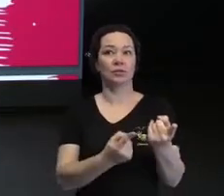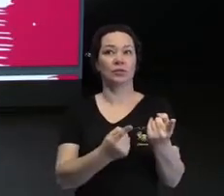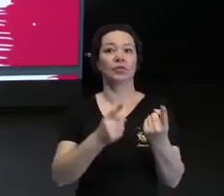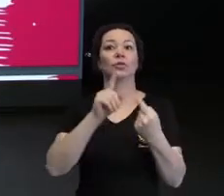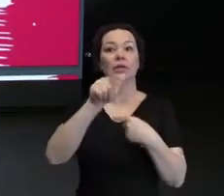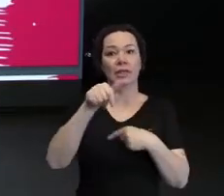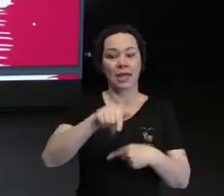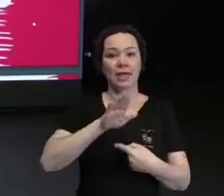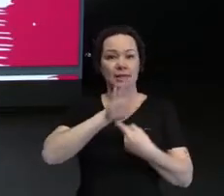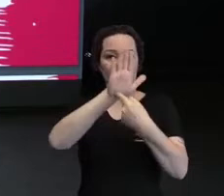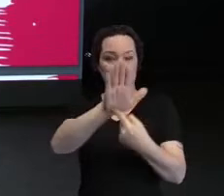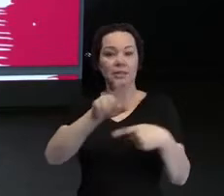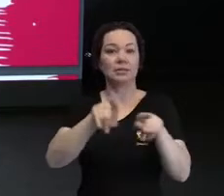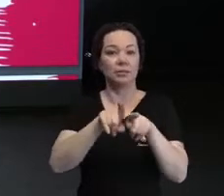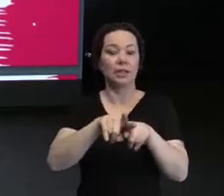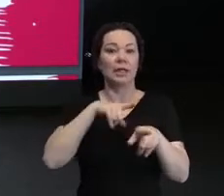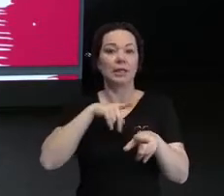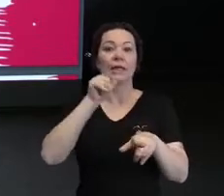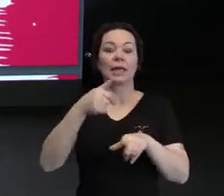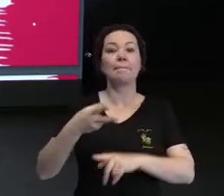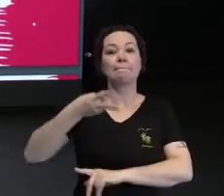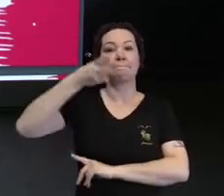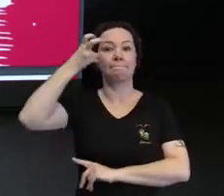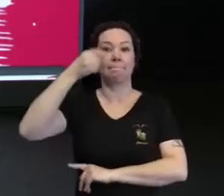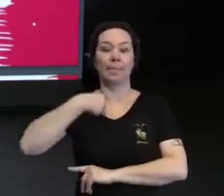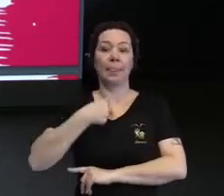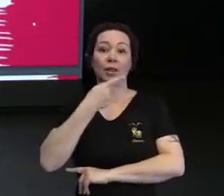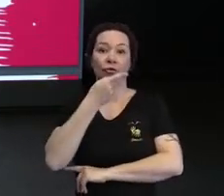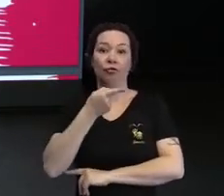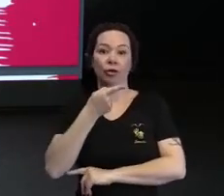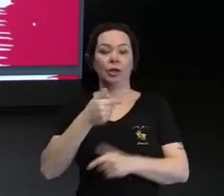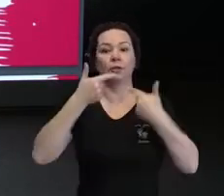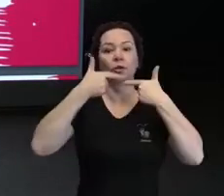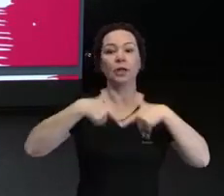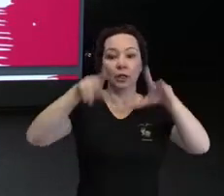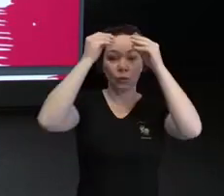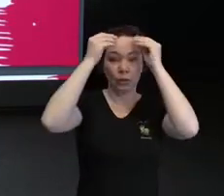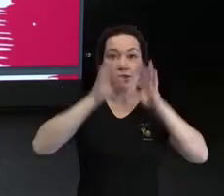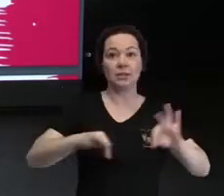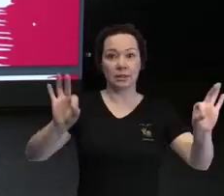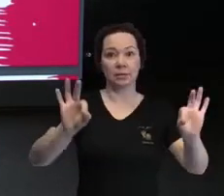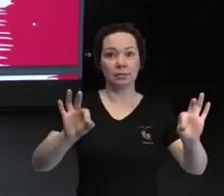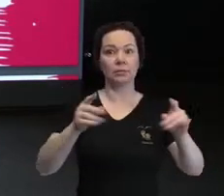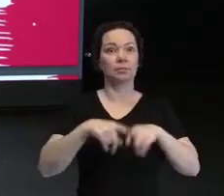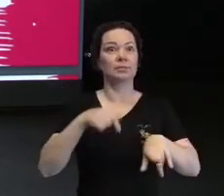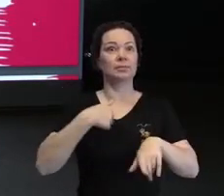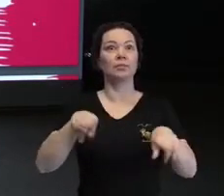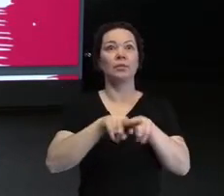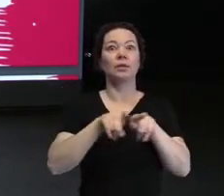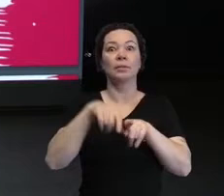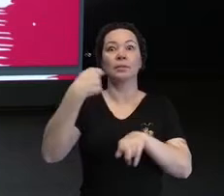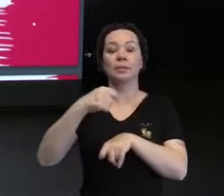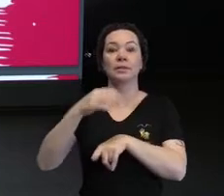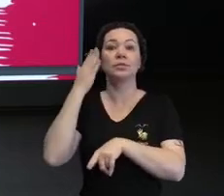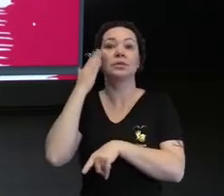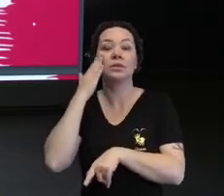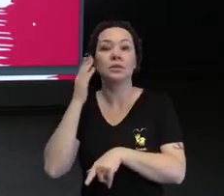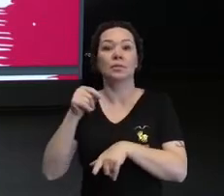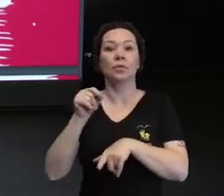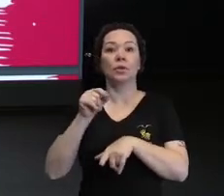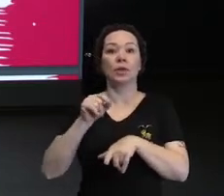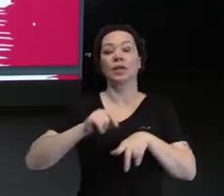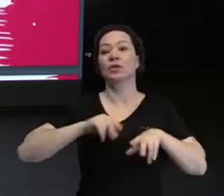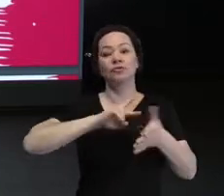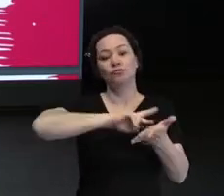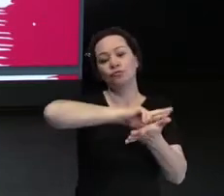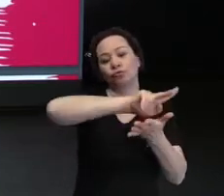essa apresentação me trouxe é perceber que eu tô falando sobre linguagem simples, mas eu também tenho que considerar a diversidade dentro de